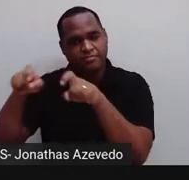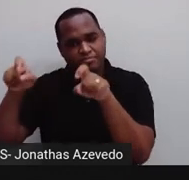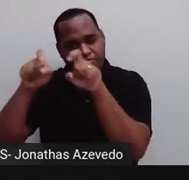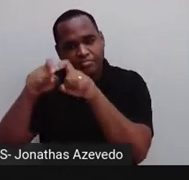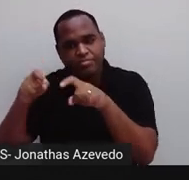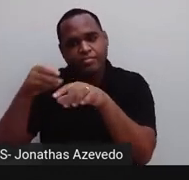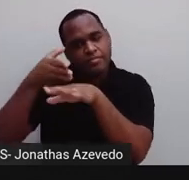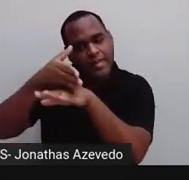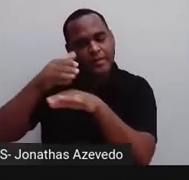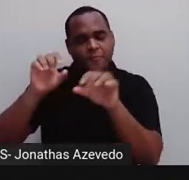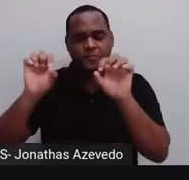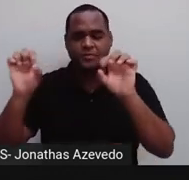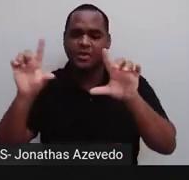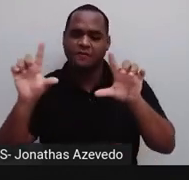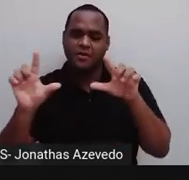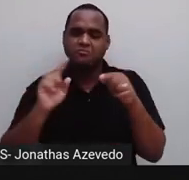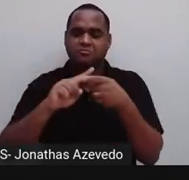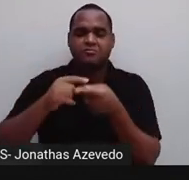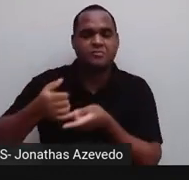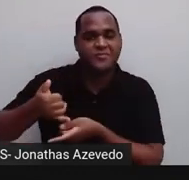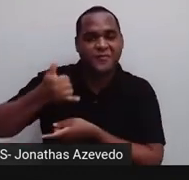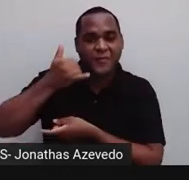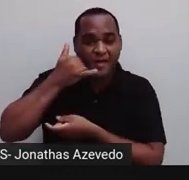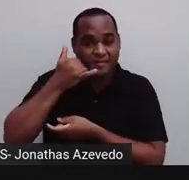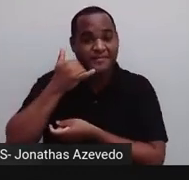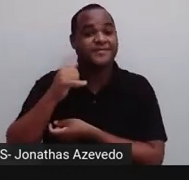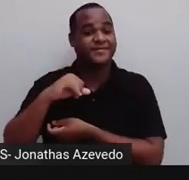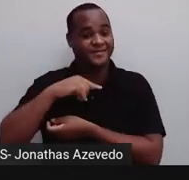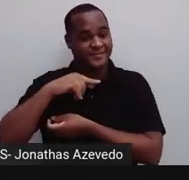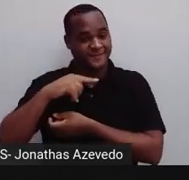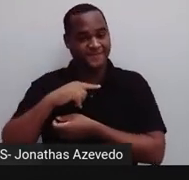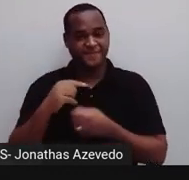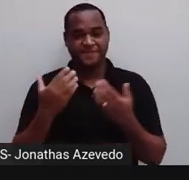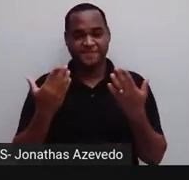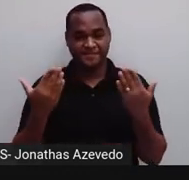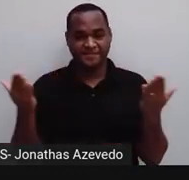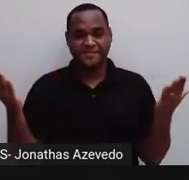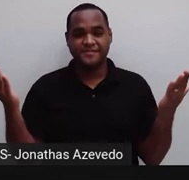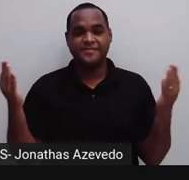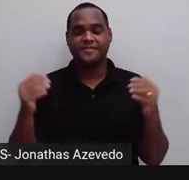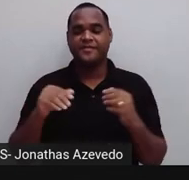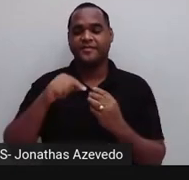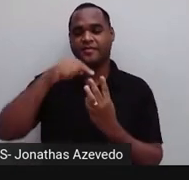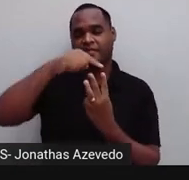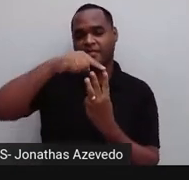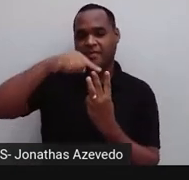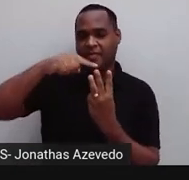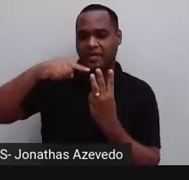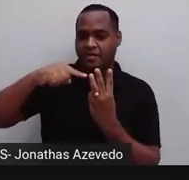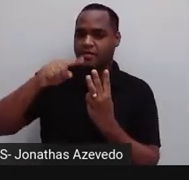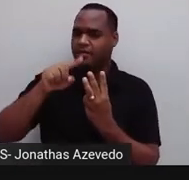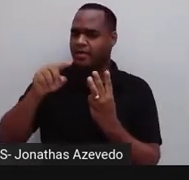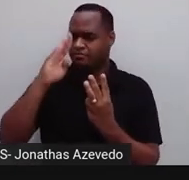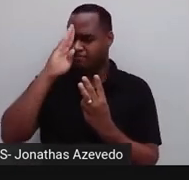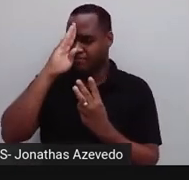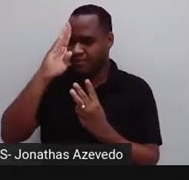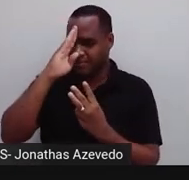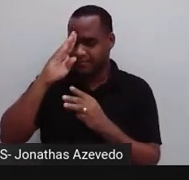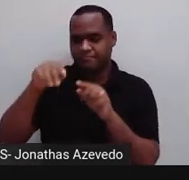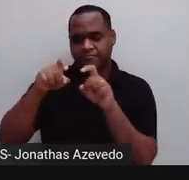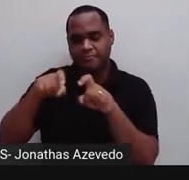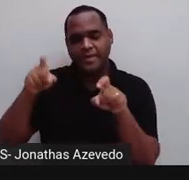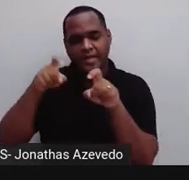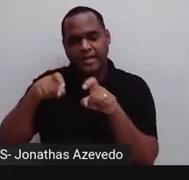Mas que acesso? Embaixo a gente tem, né? Celular segue como o principal meio para acesso à internet.